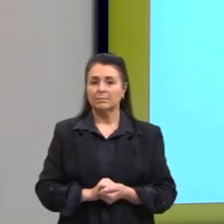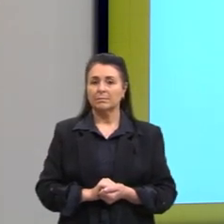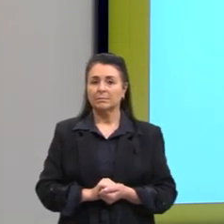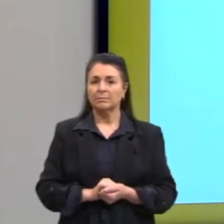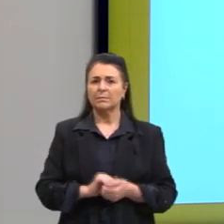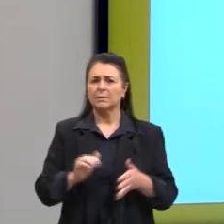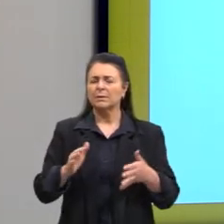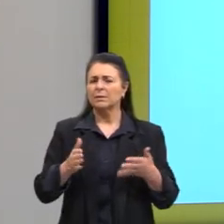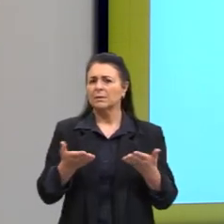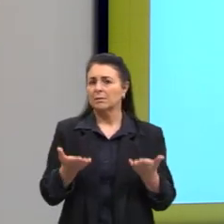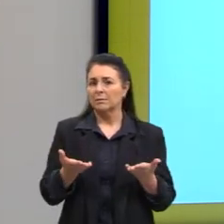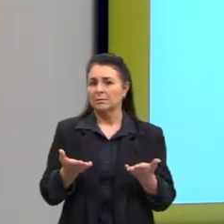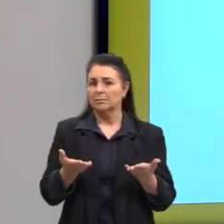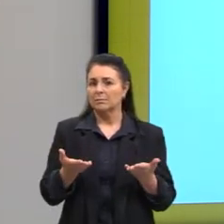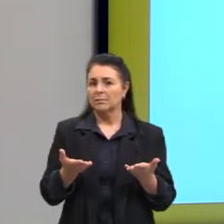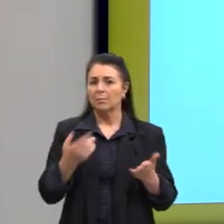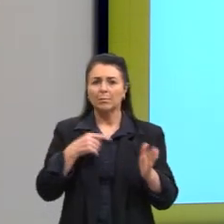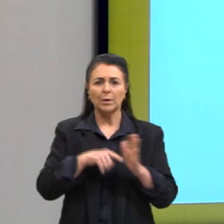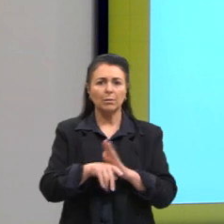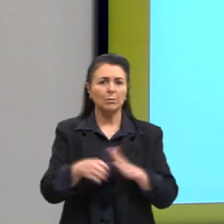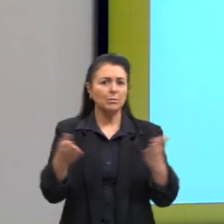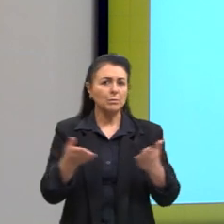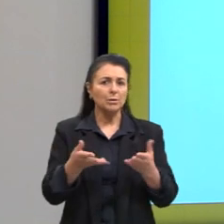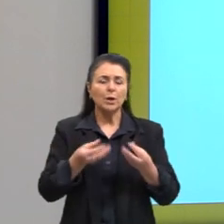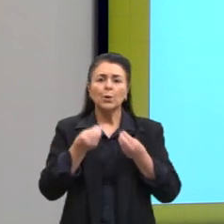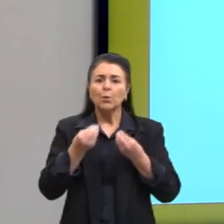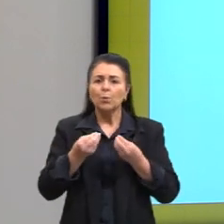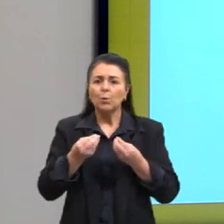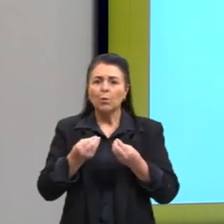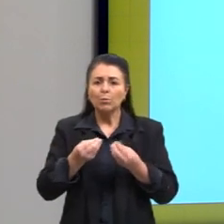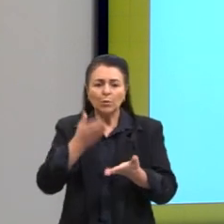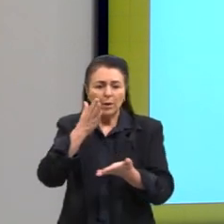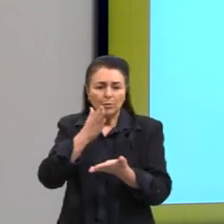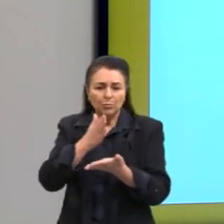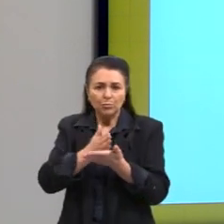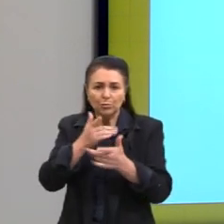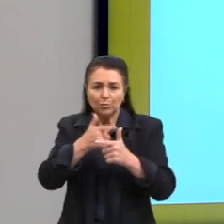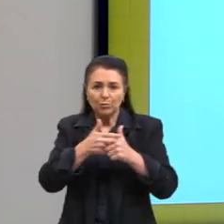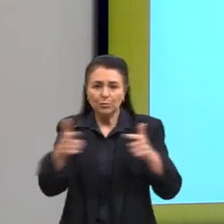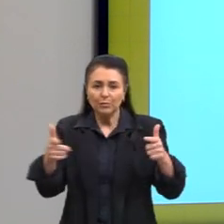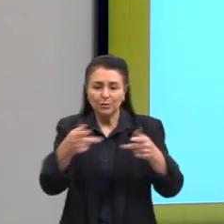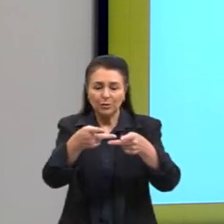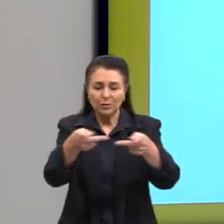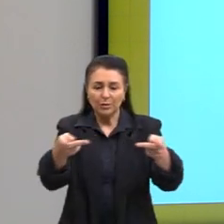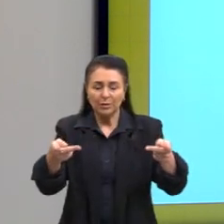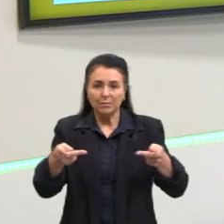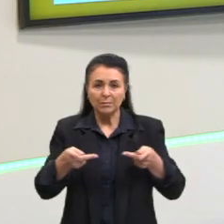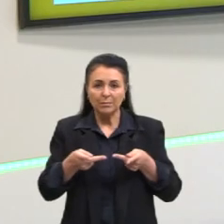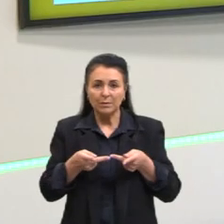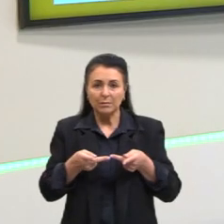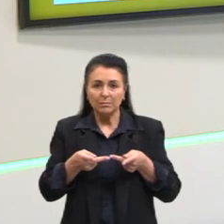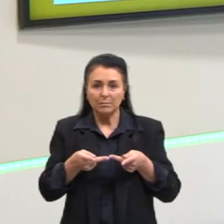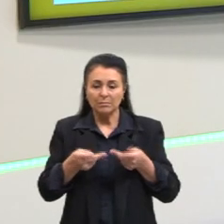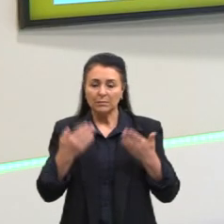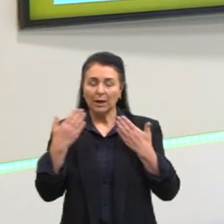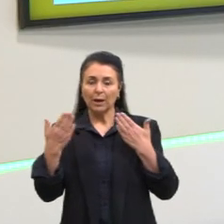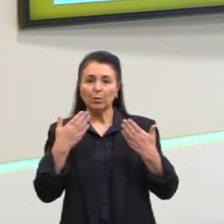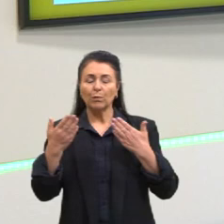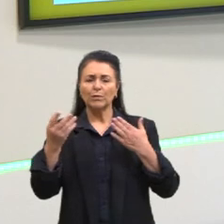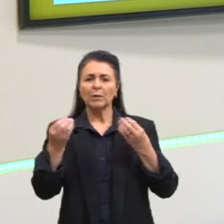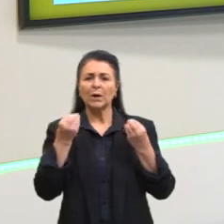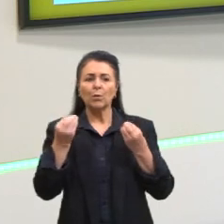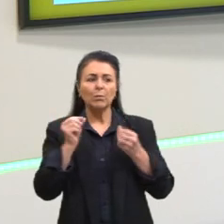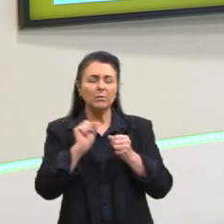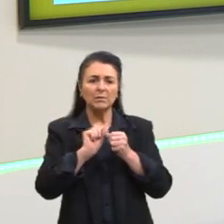Então, a questão de hoje é como dividir a pizza. Então, a nossa questão de hoje, a nossa dúvida de hoje é como